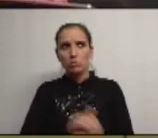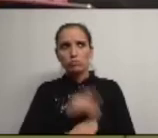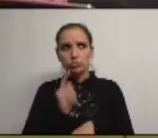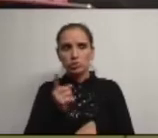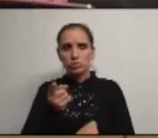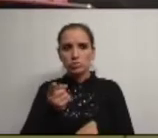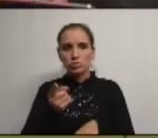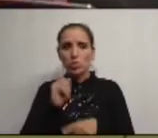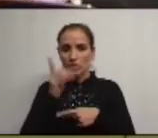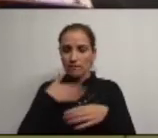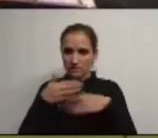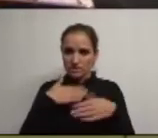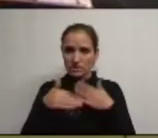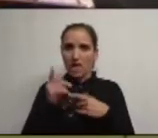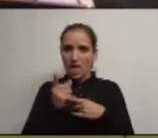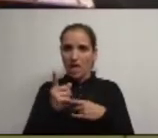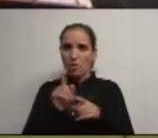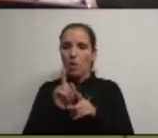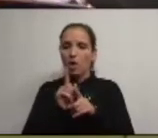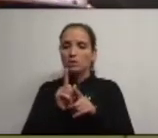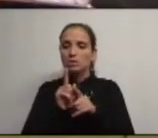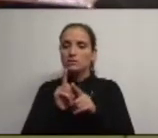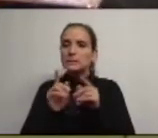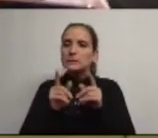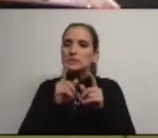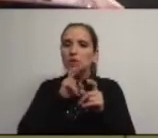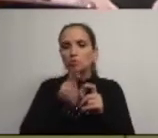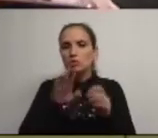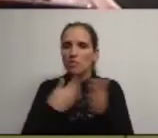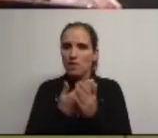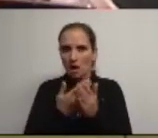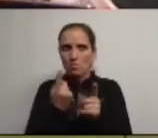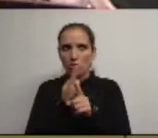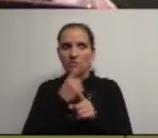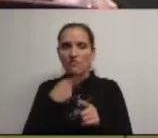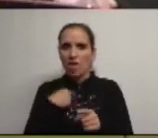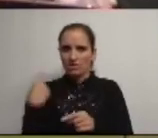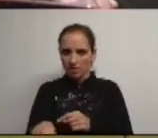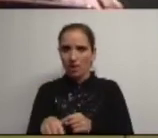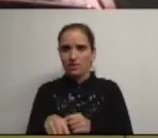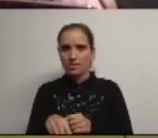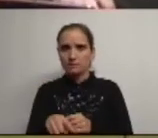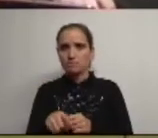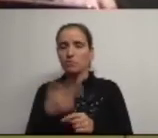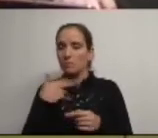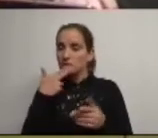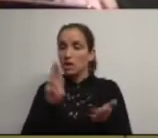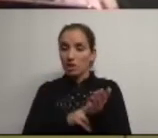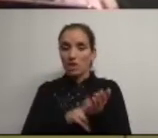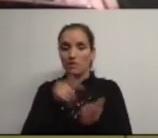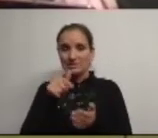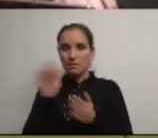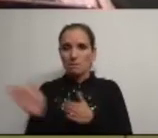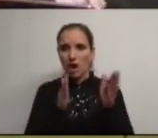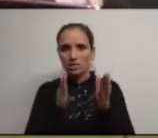isso nós aquilo que estamos a fazer é suprir uma lacuna Mas na realidade esta